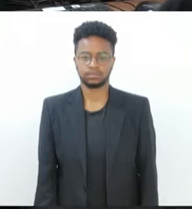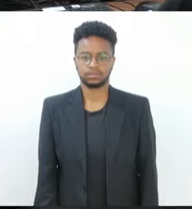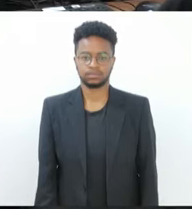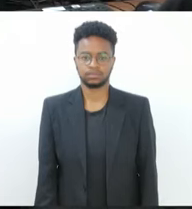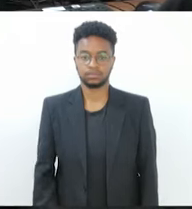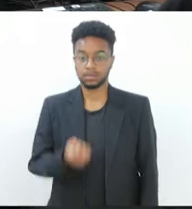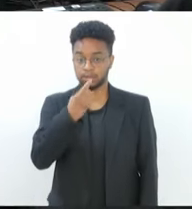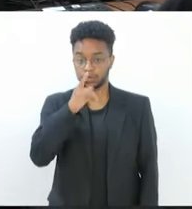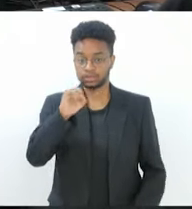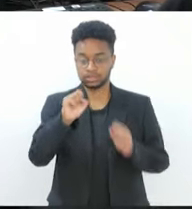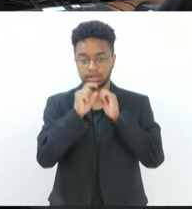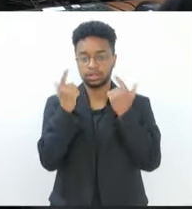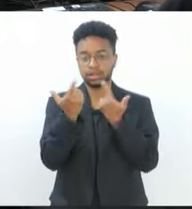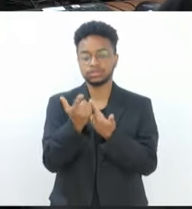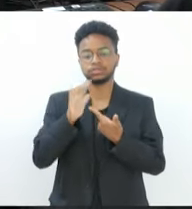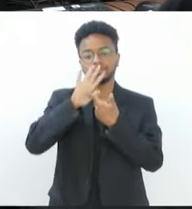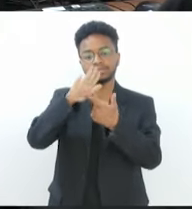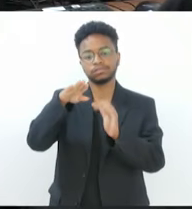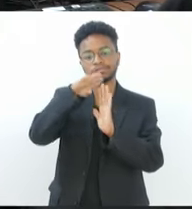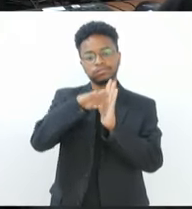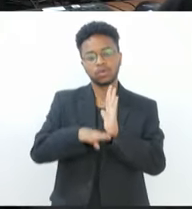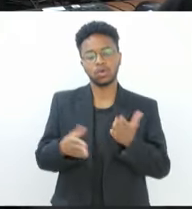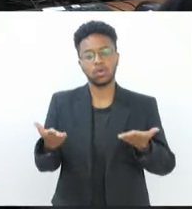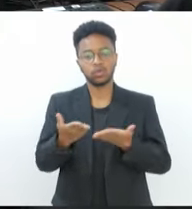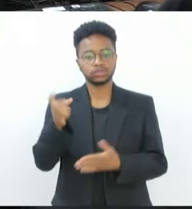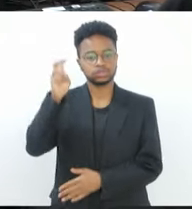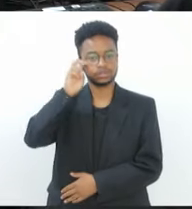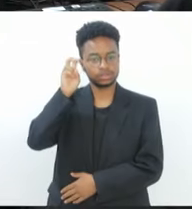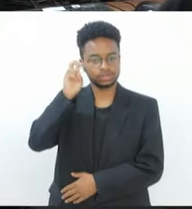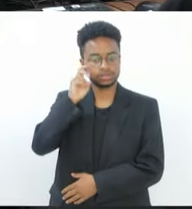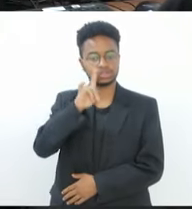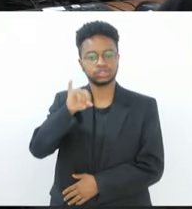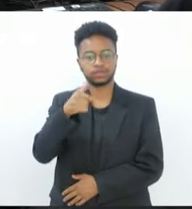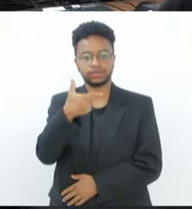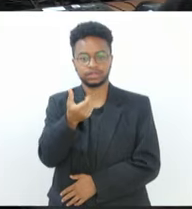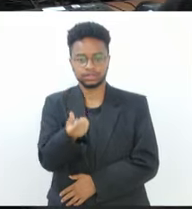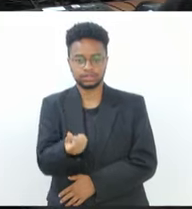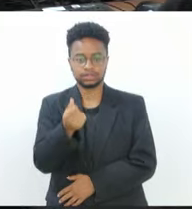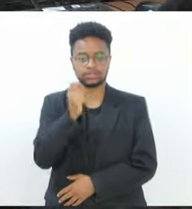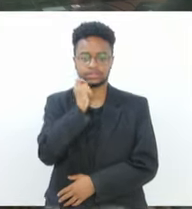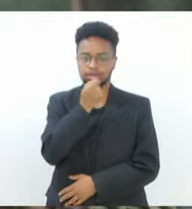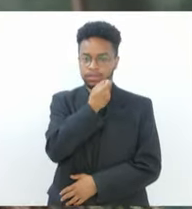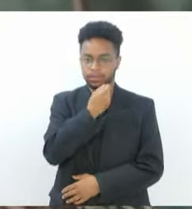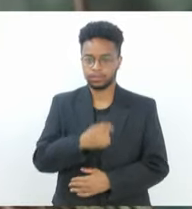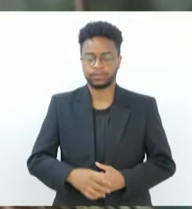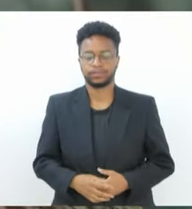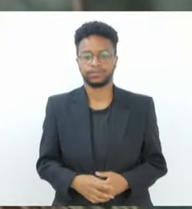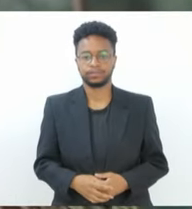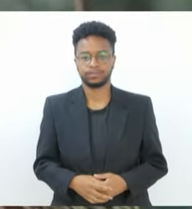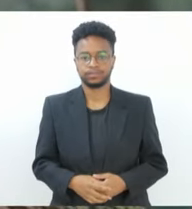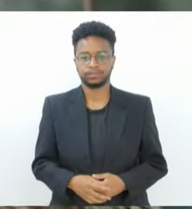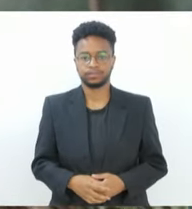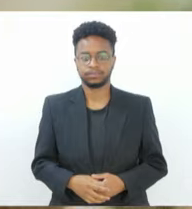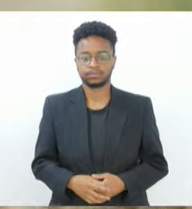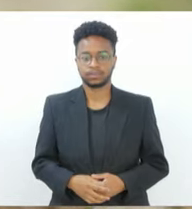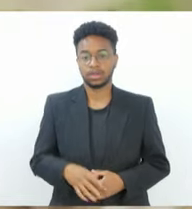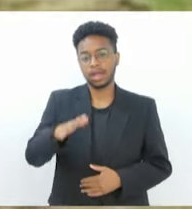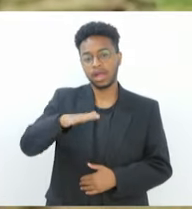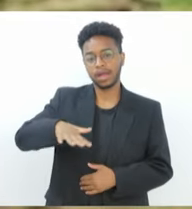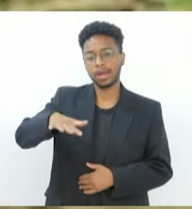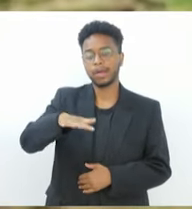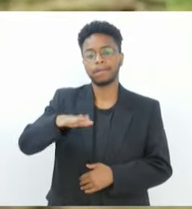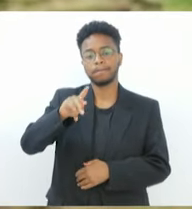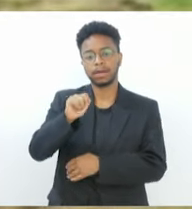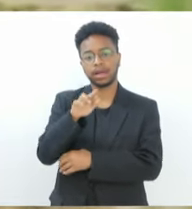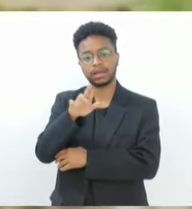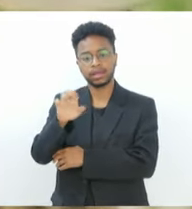O Bom Dia Alerj traz os seguintes destaques nesta quinta-feira, 26 de setembro. Parque do Mico Leão